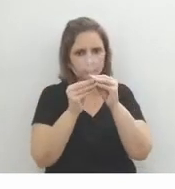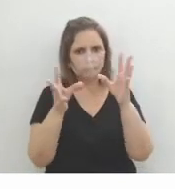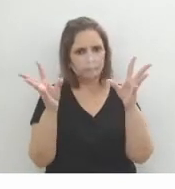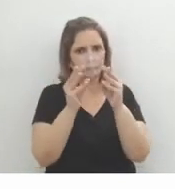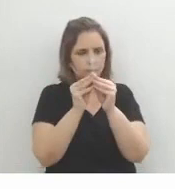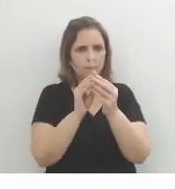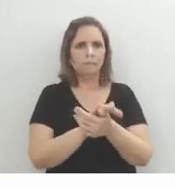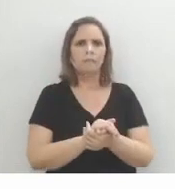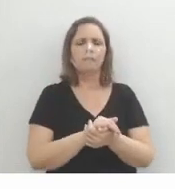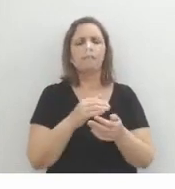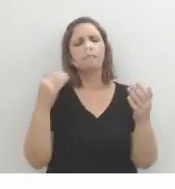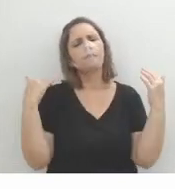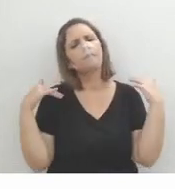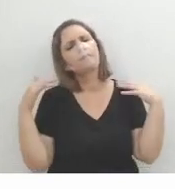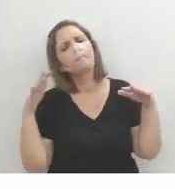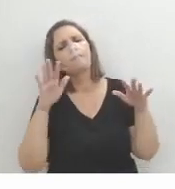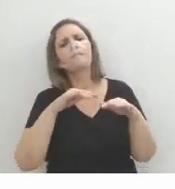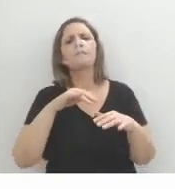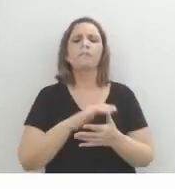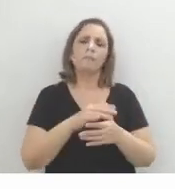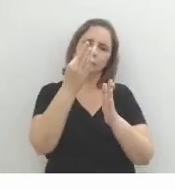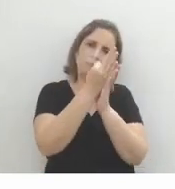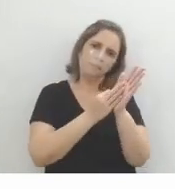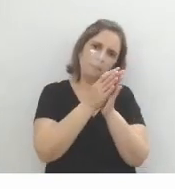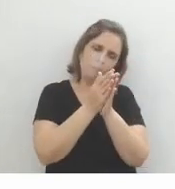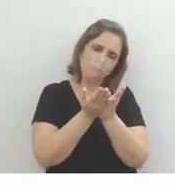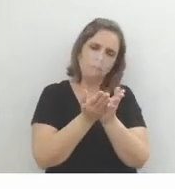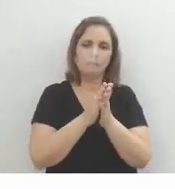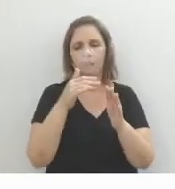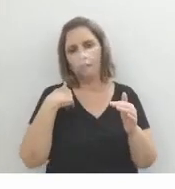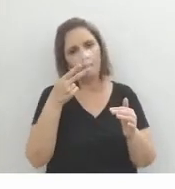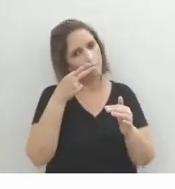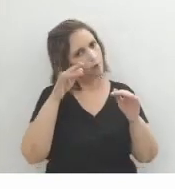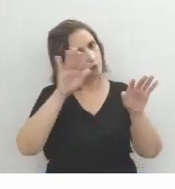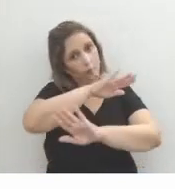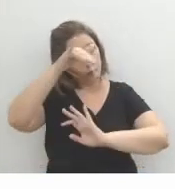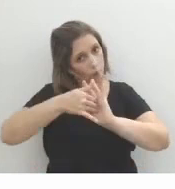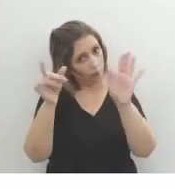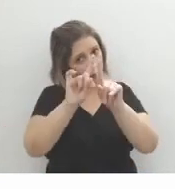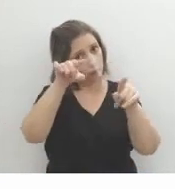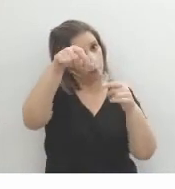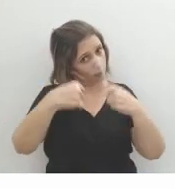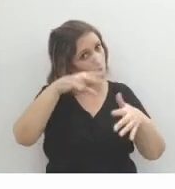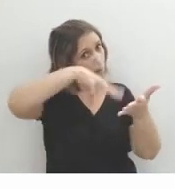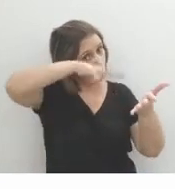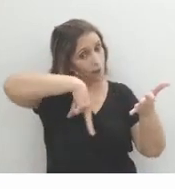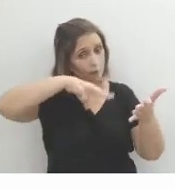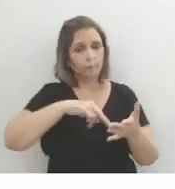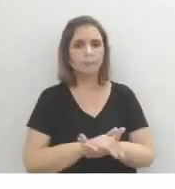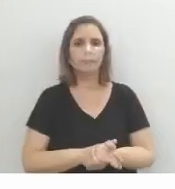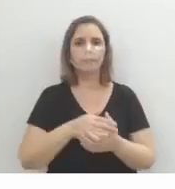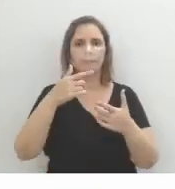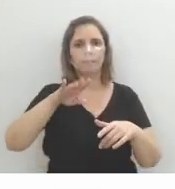pra gente dar um passeio por Quim Casborba. Logicamente que eu não vou contar tudo pra que você leia, mas é uma obra que vai se passar em